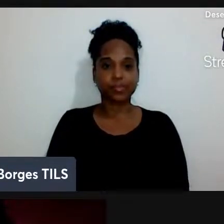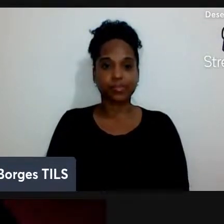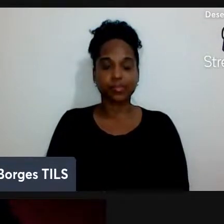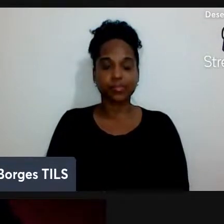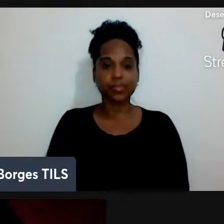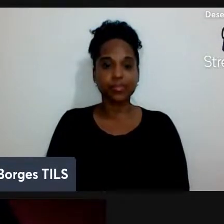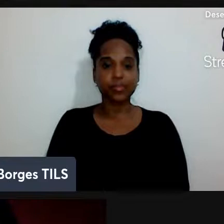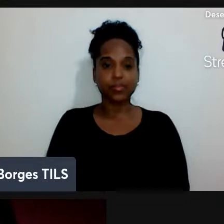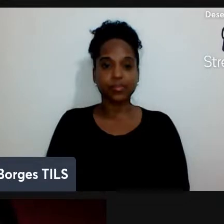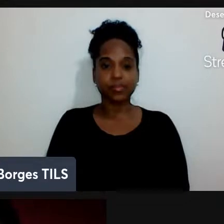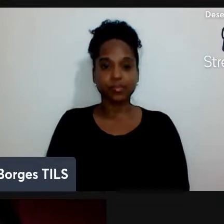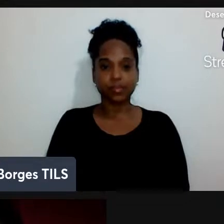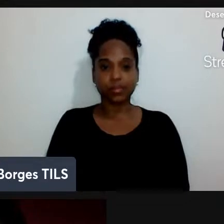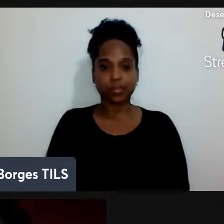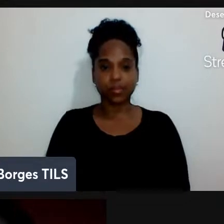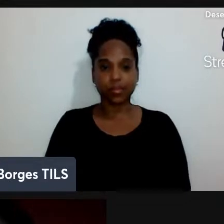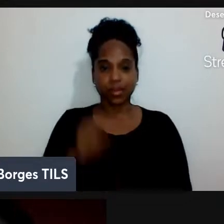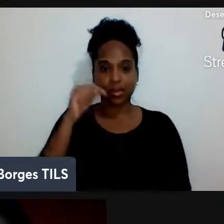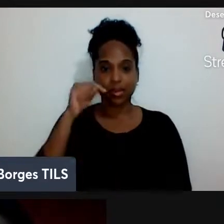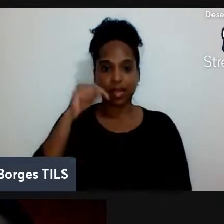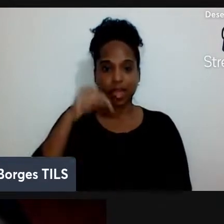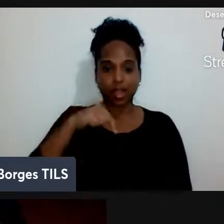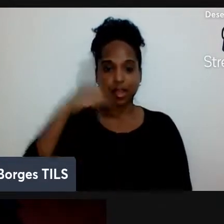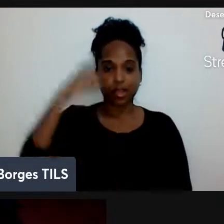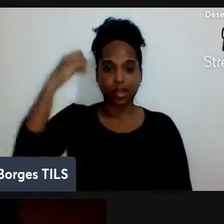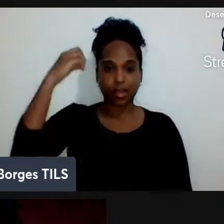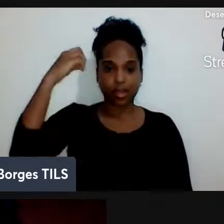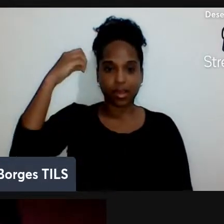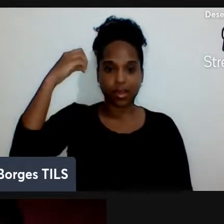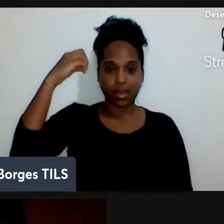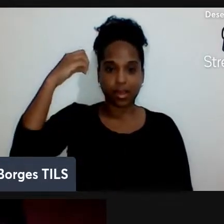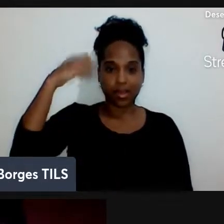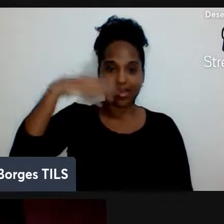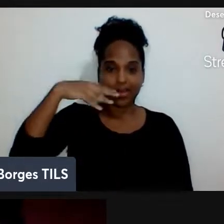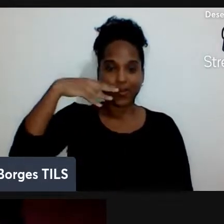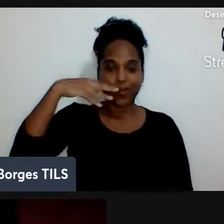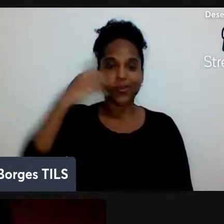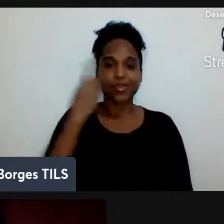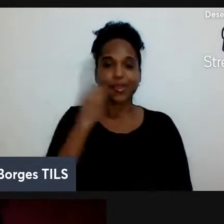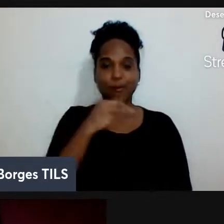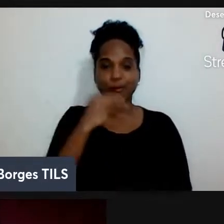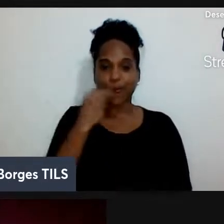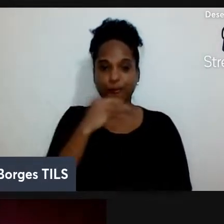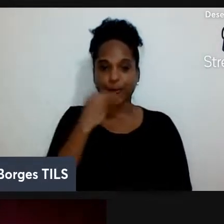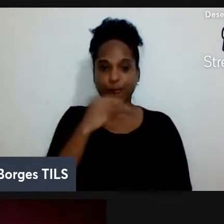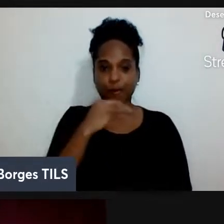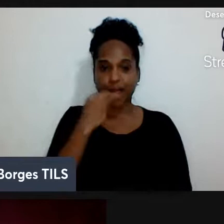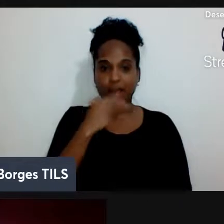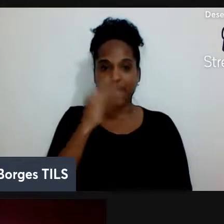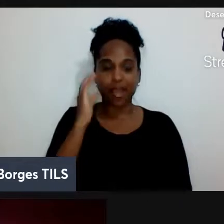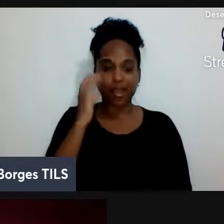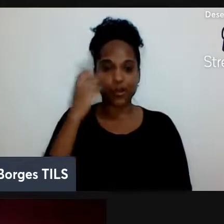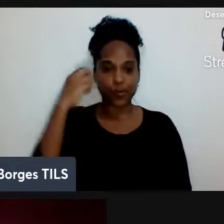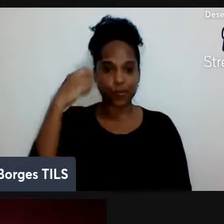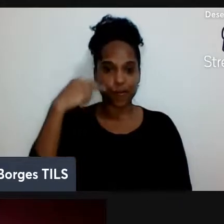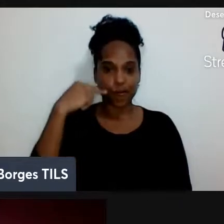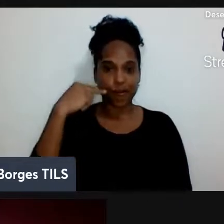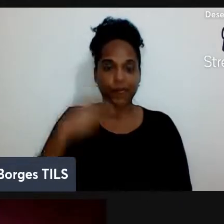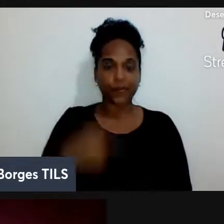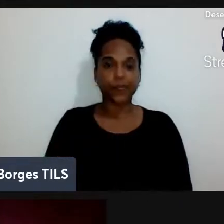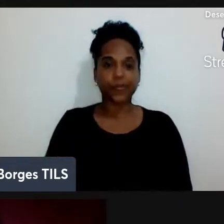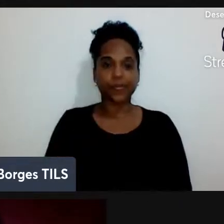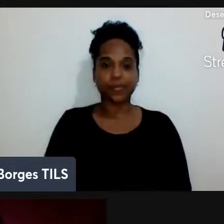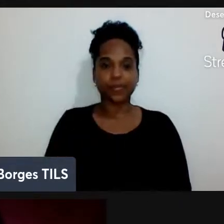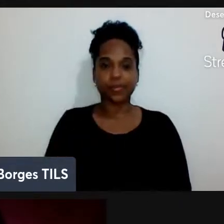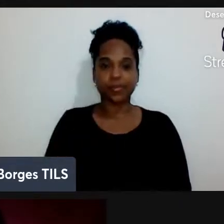é aqui a luz tá um pouquinho fraca aqui em casa mas dá pra me ver ainda o